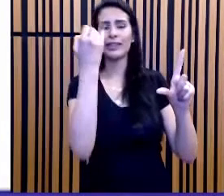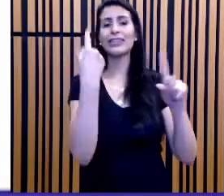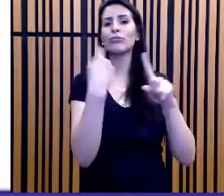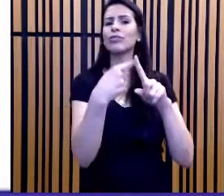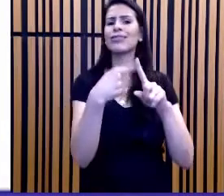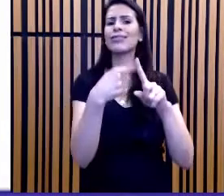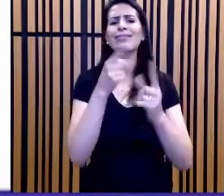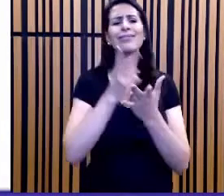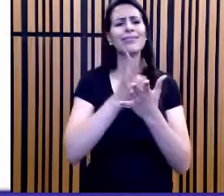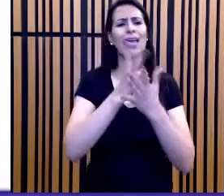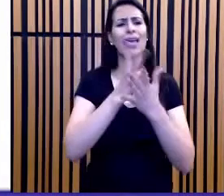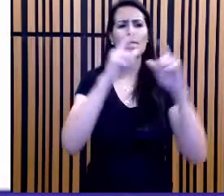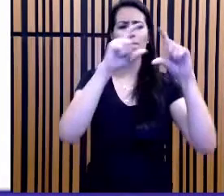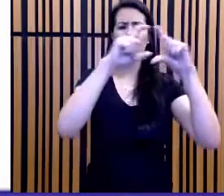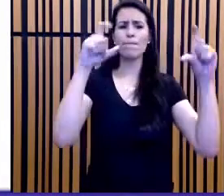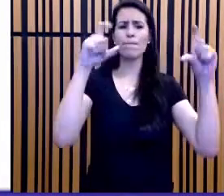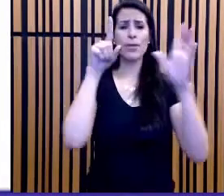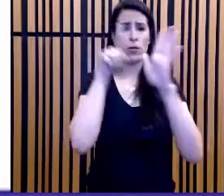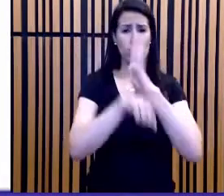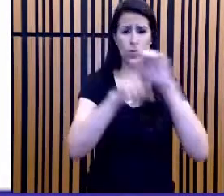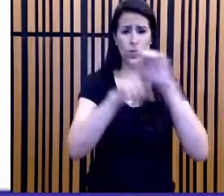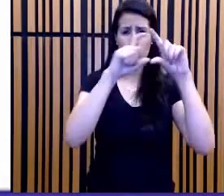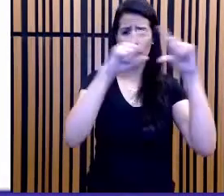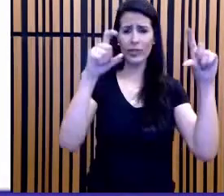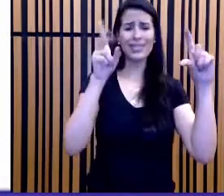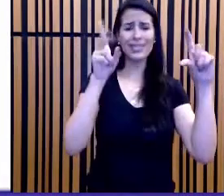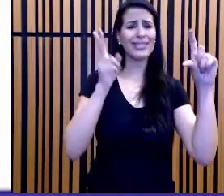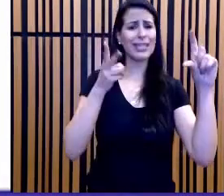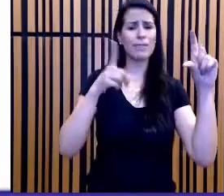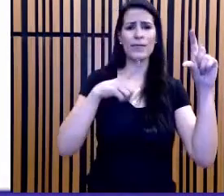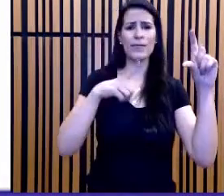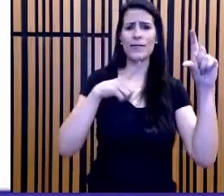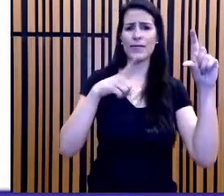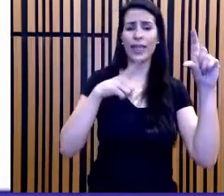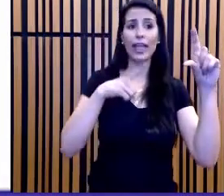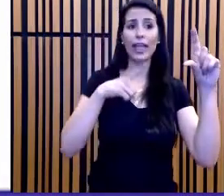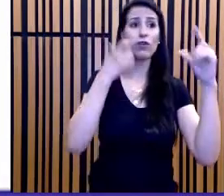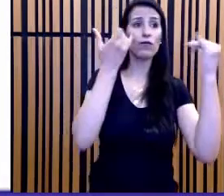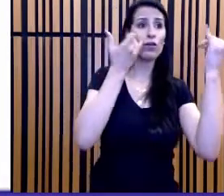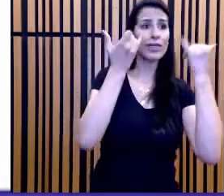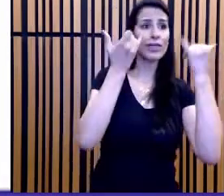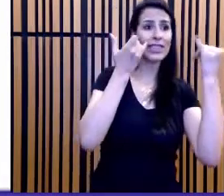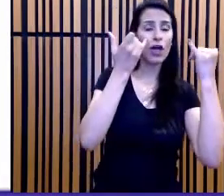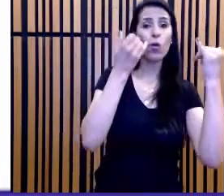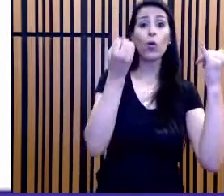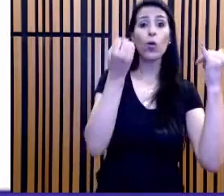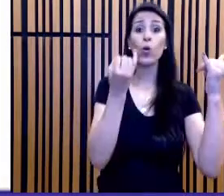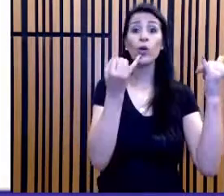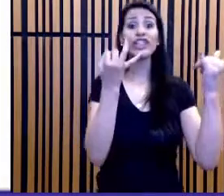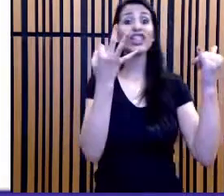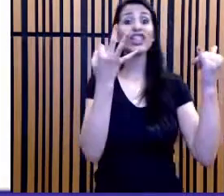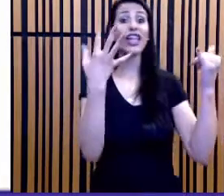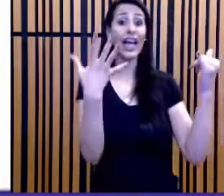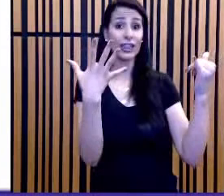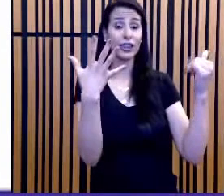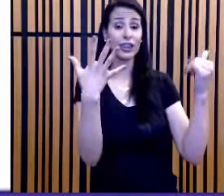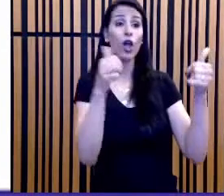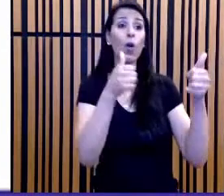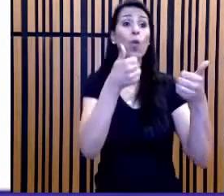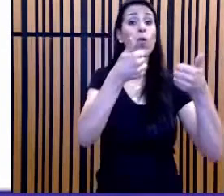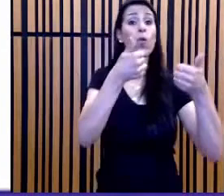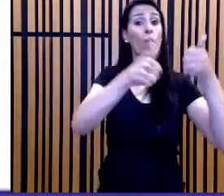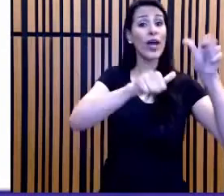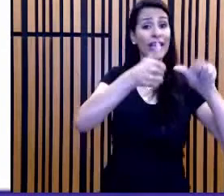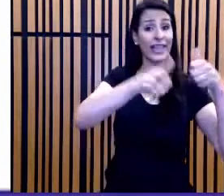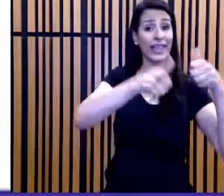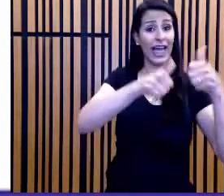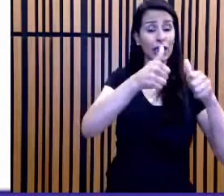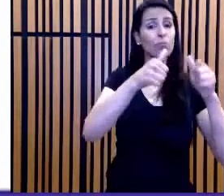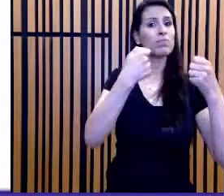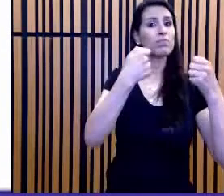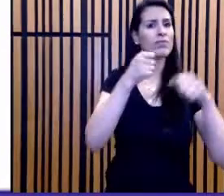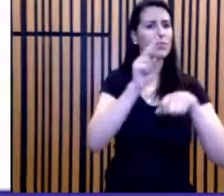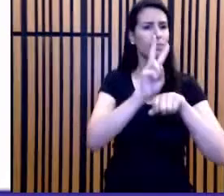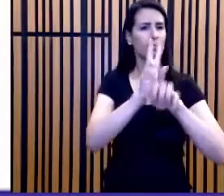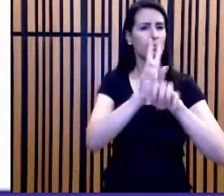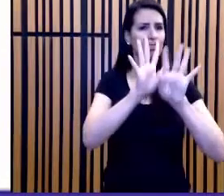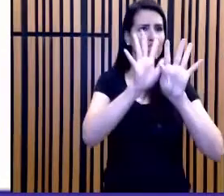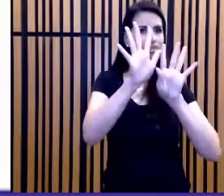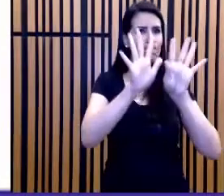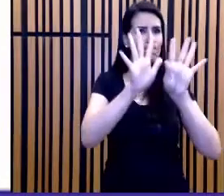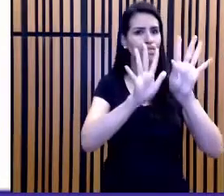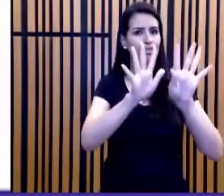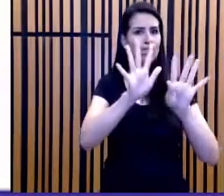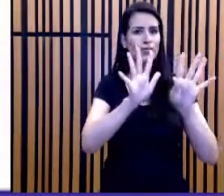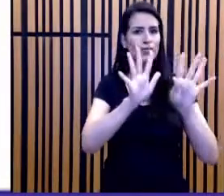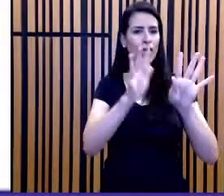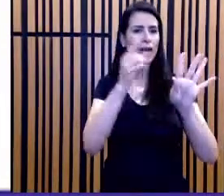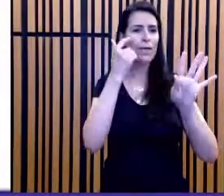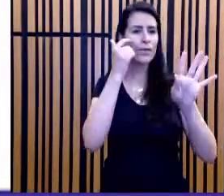quantitativos e de dados qualitativos. Você não pode abrir mão de avaliar com calma, com tranquilidade, com cuidado, cada